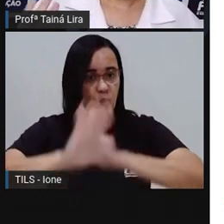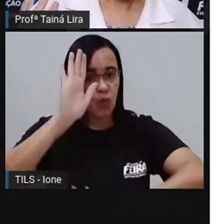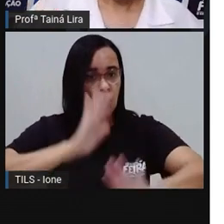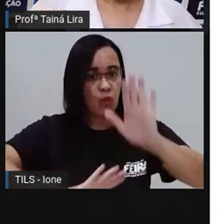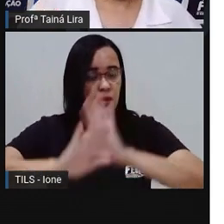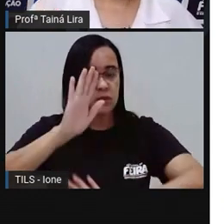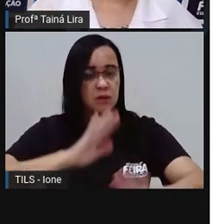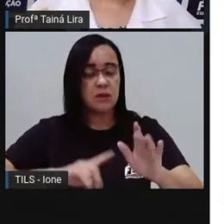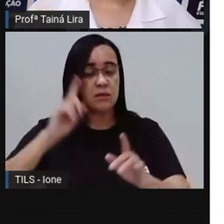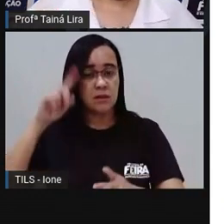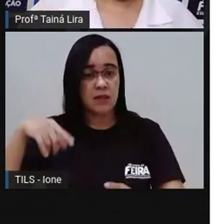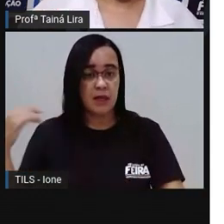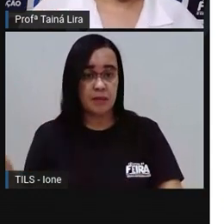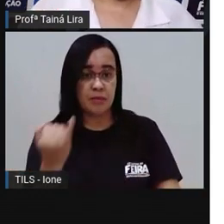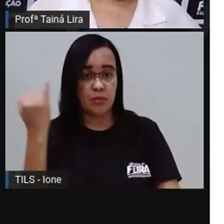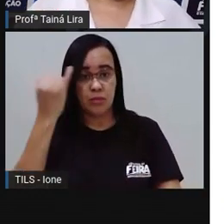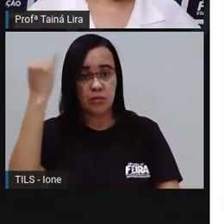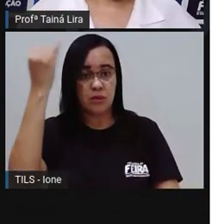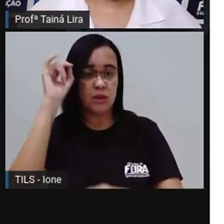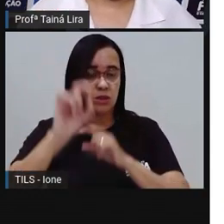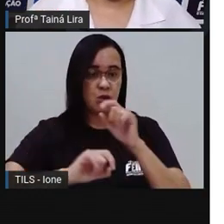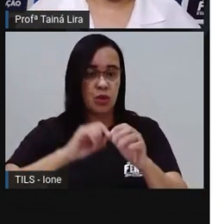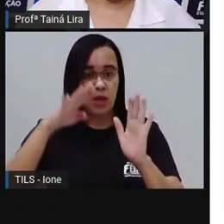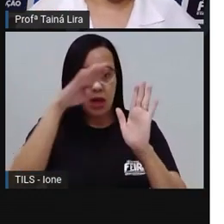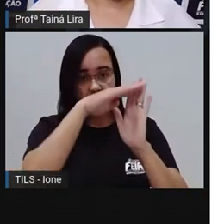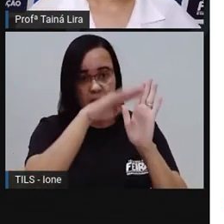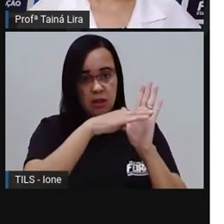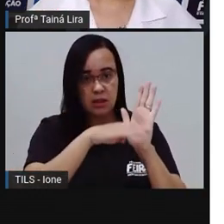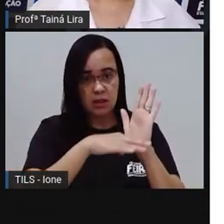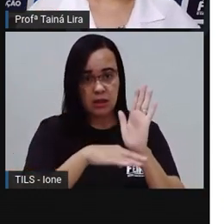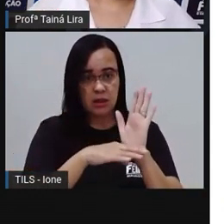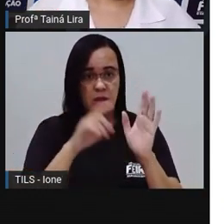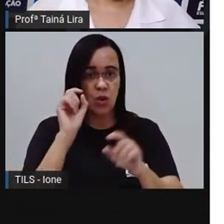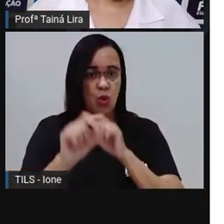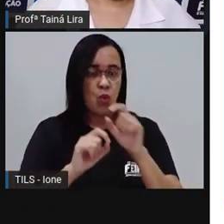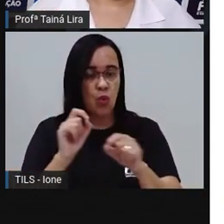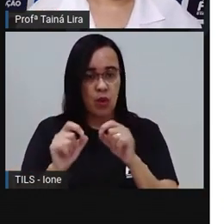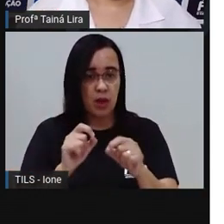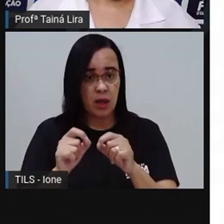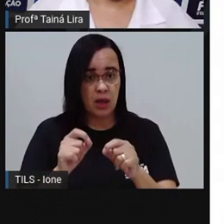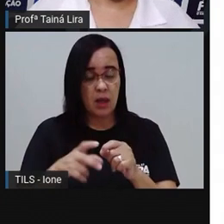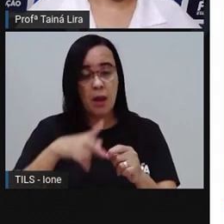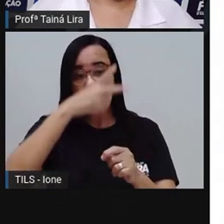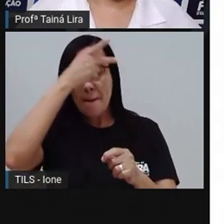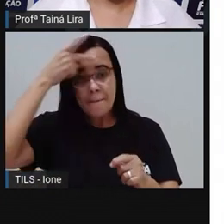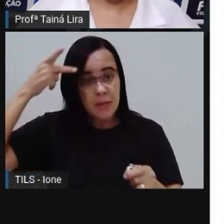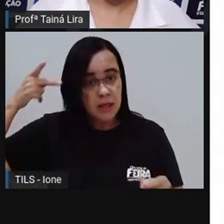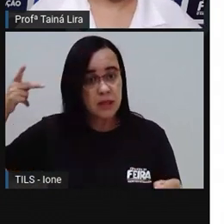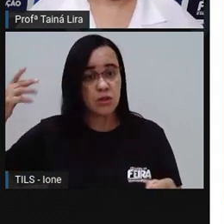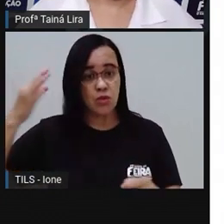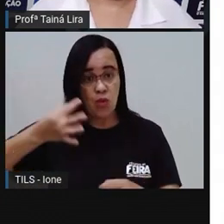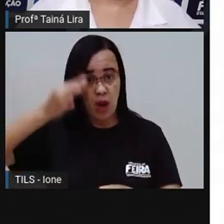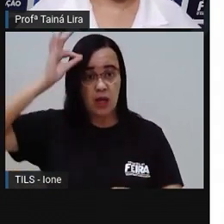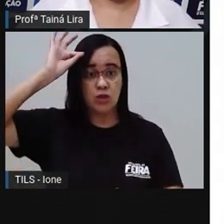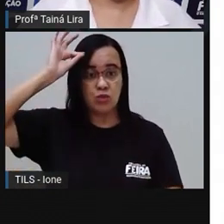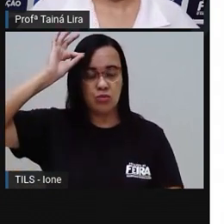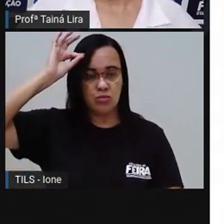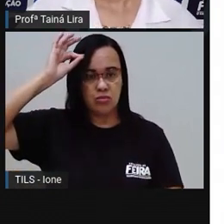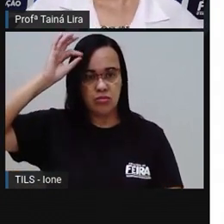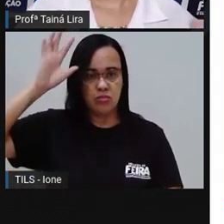É importante É muito importante Que a receita Tenha realmente A supervisão De um adulto Sempre Porque